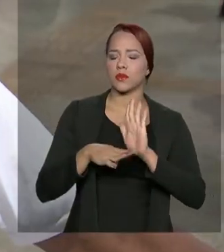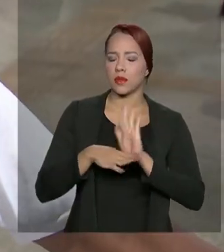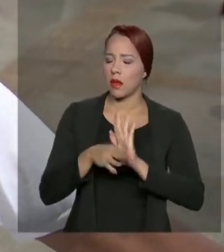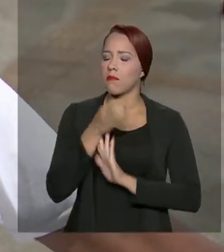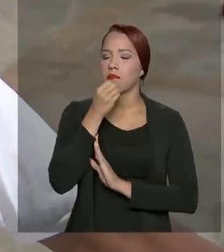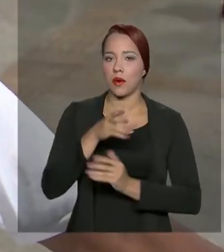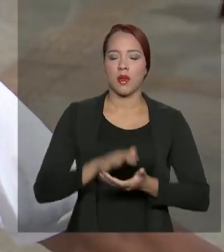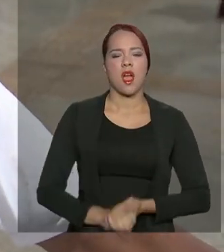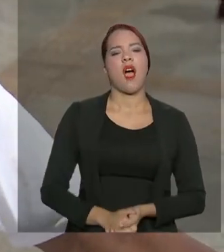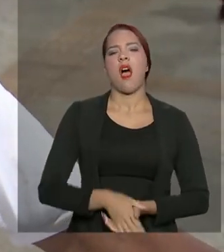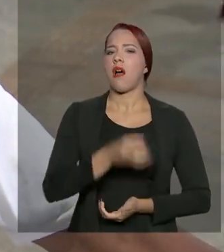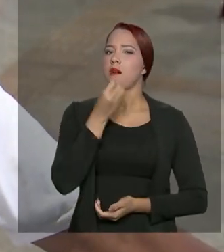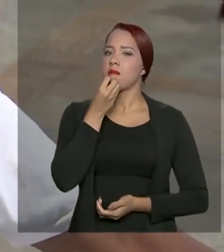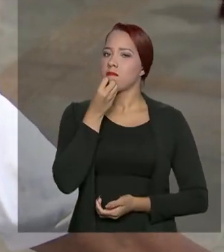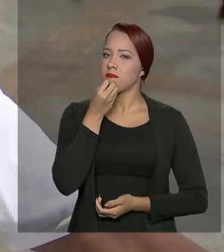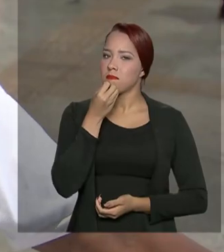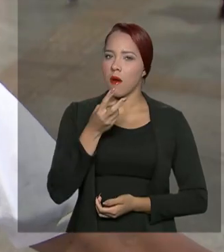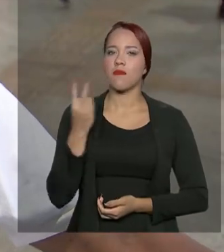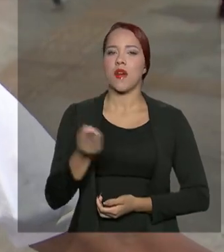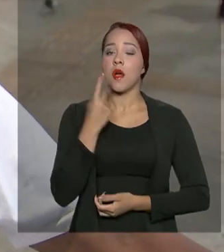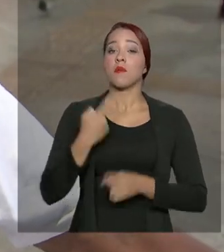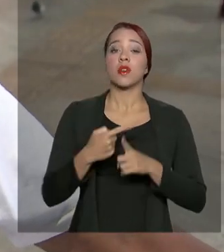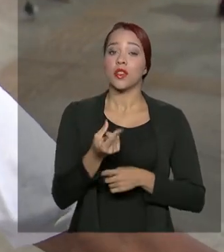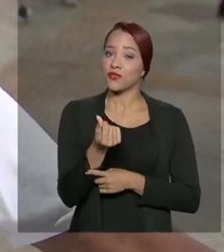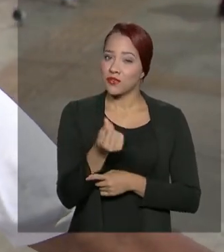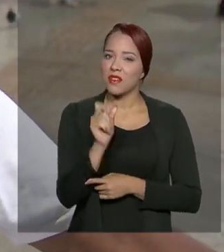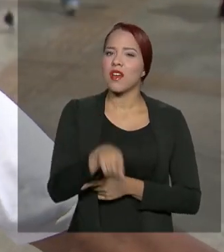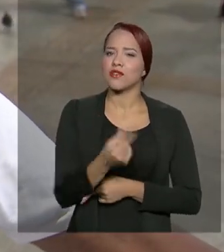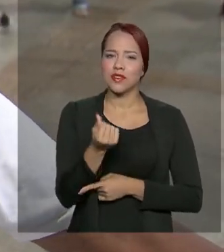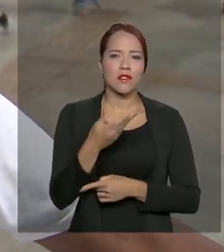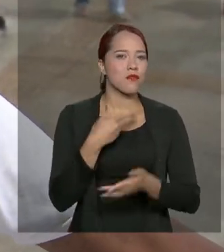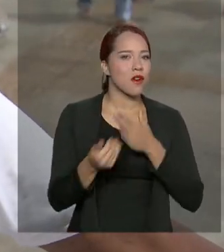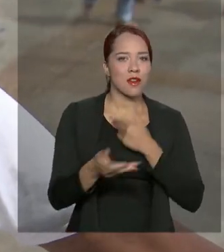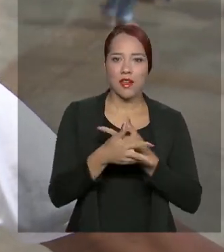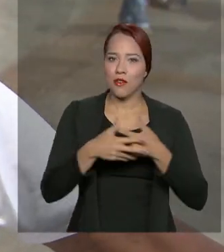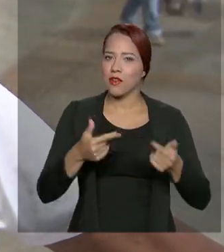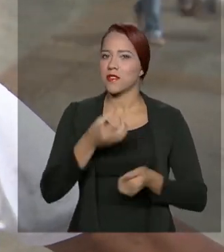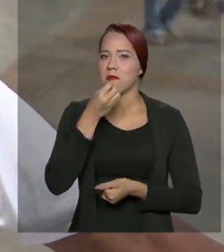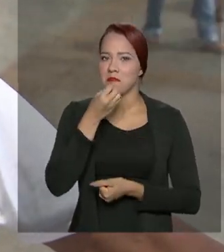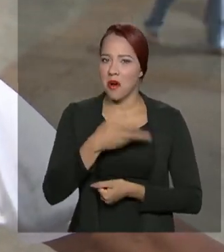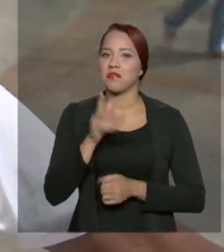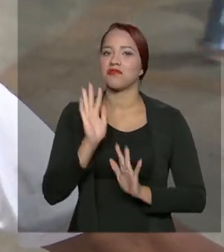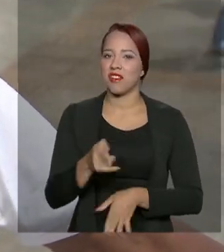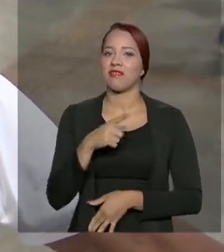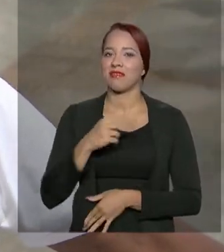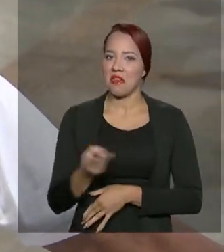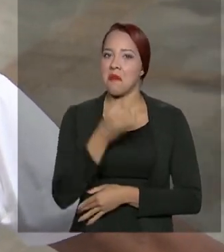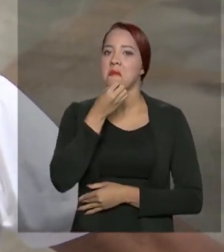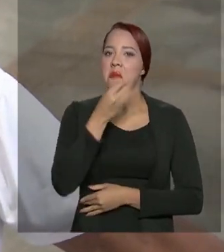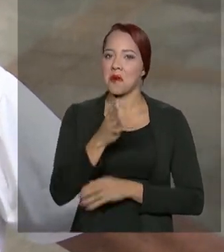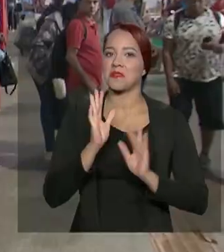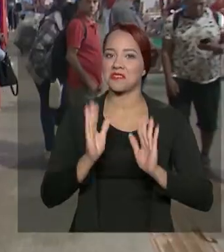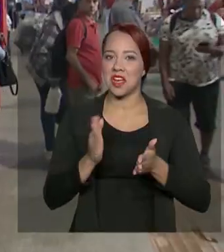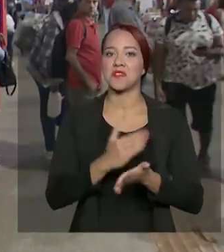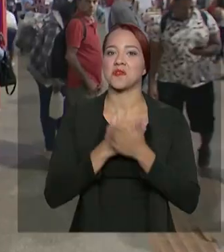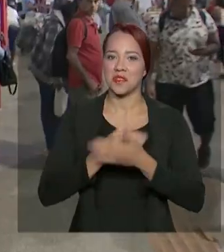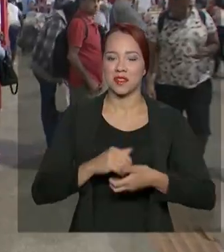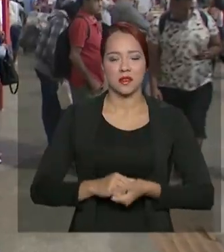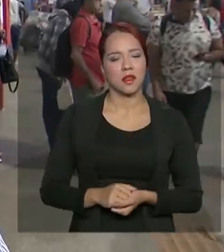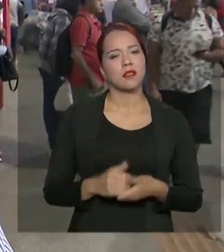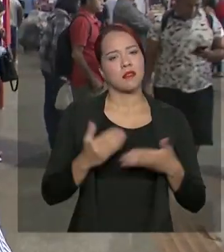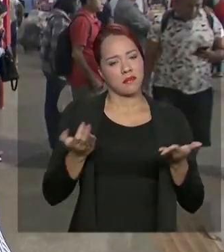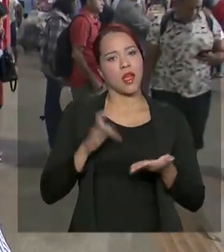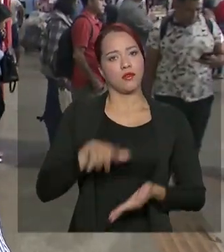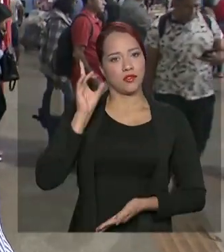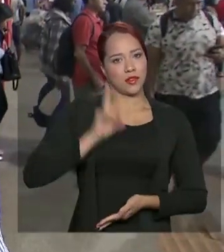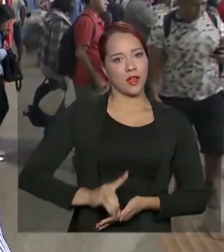Vale a pena sim, porque dinheiro é dinheiro e qualquer coisa que venha vale já alguma coisa, né? Afinal de contas, é um direito